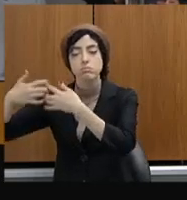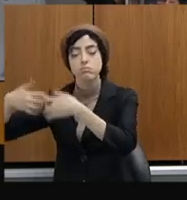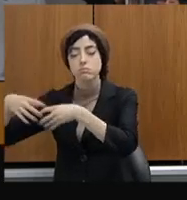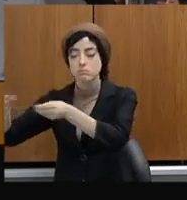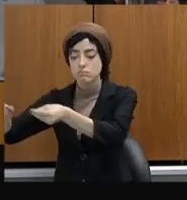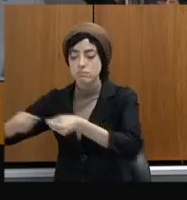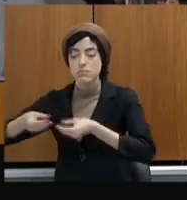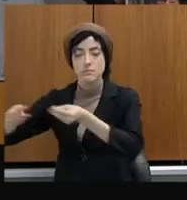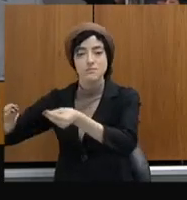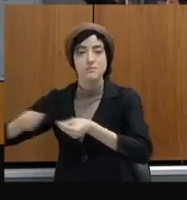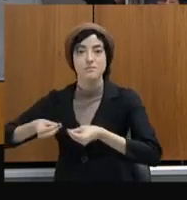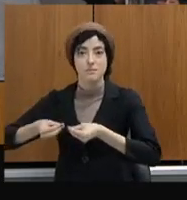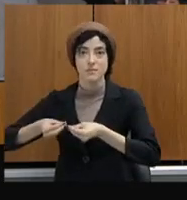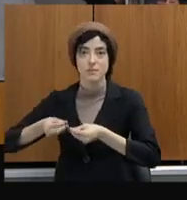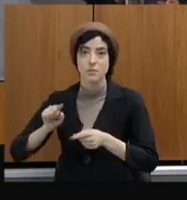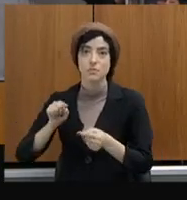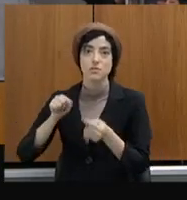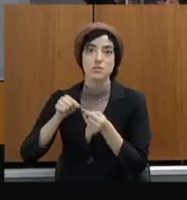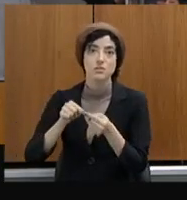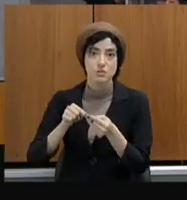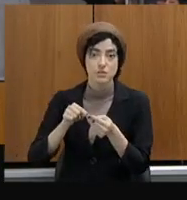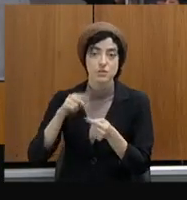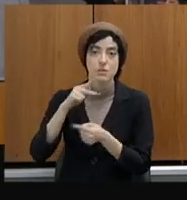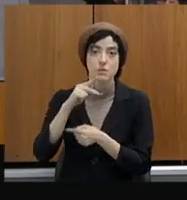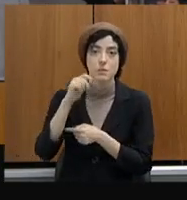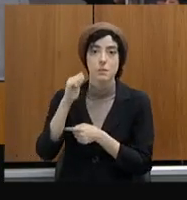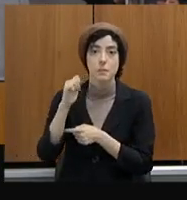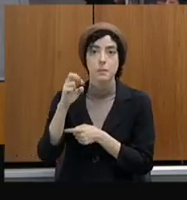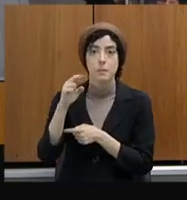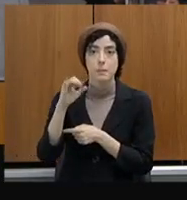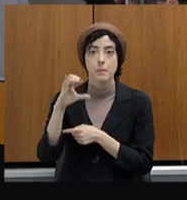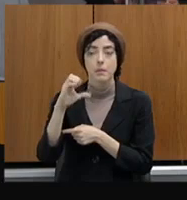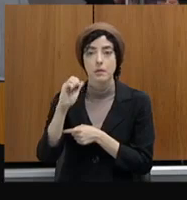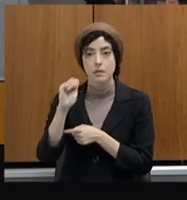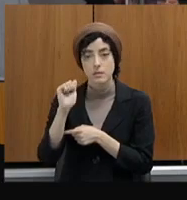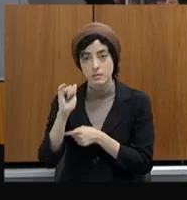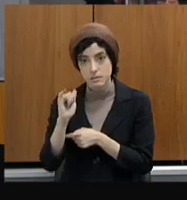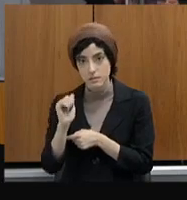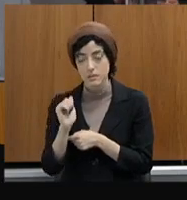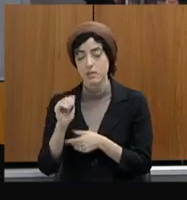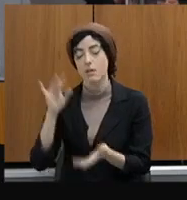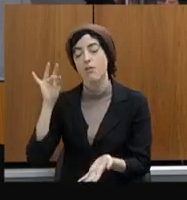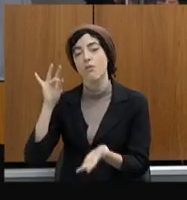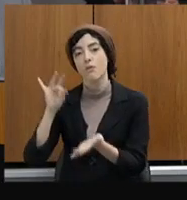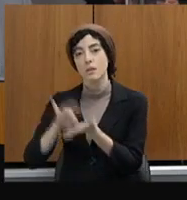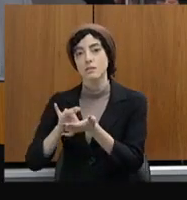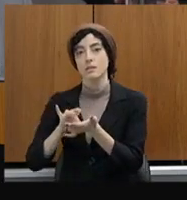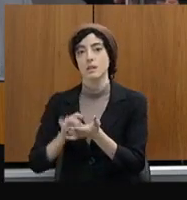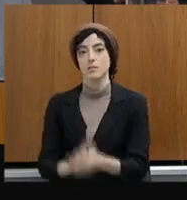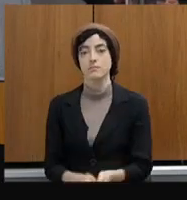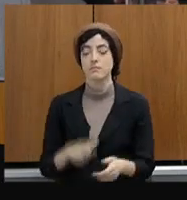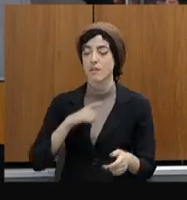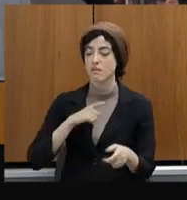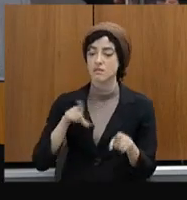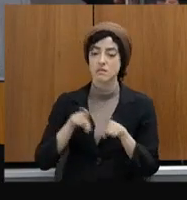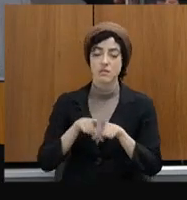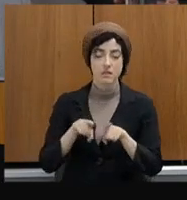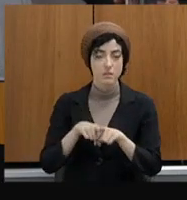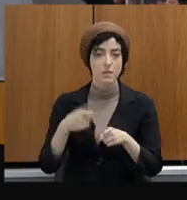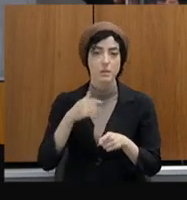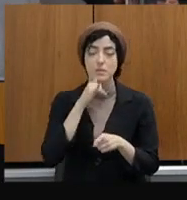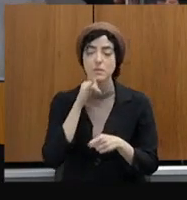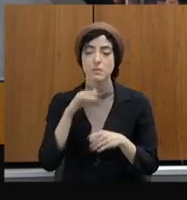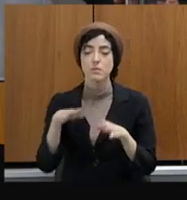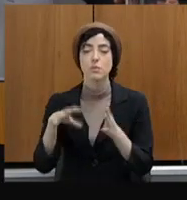estruturação de laboratório do IML, reforma do IML, balística. Tivemos, neste ano,